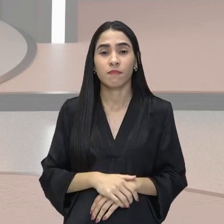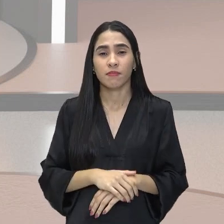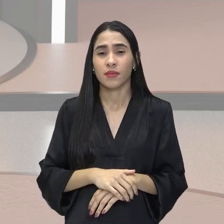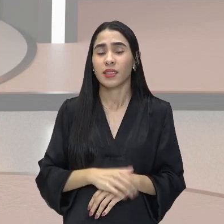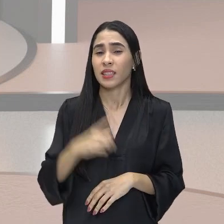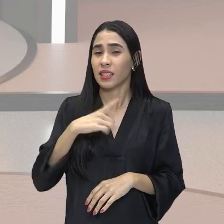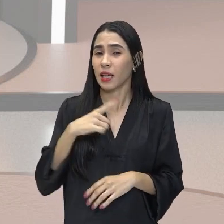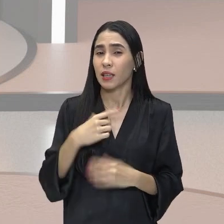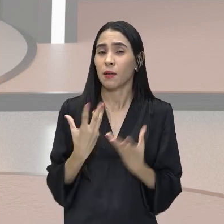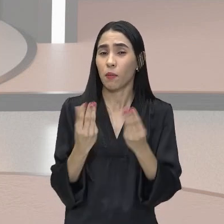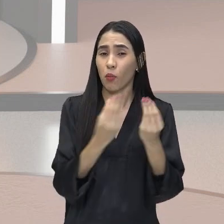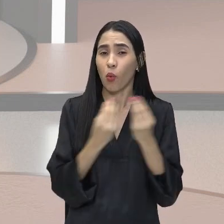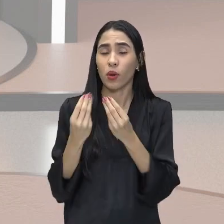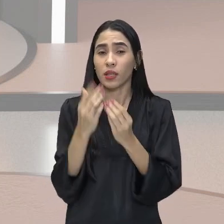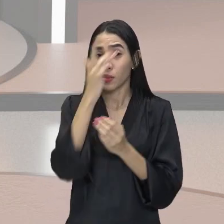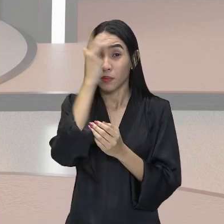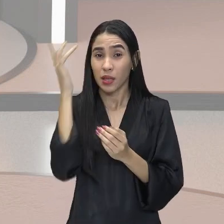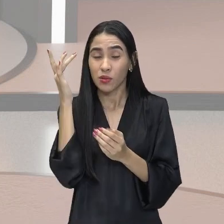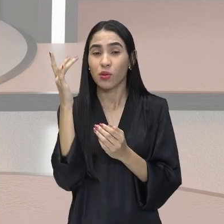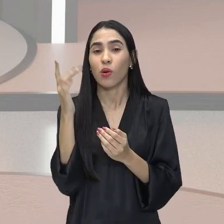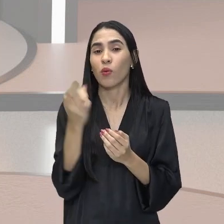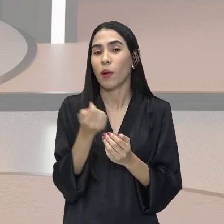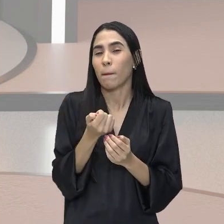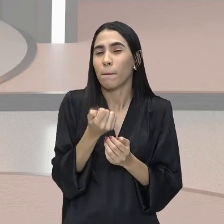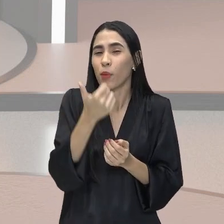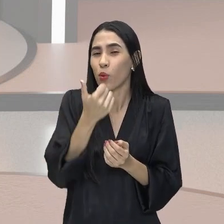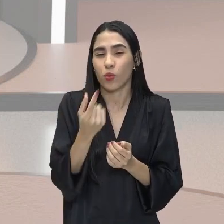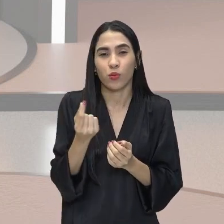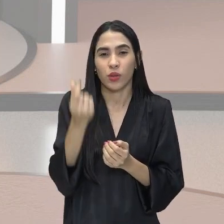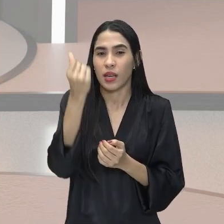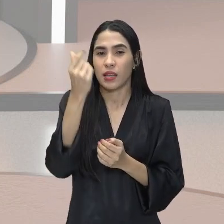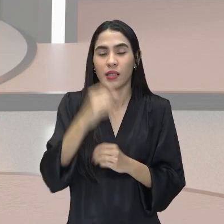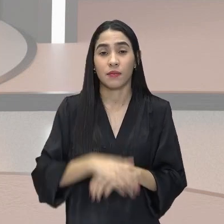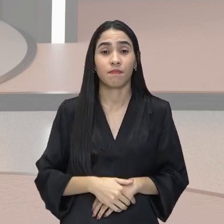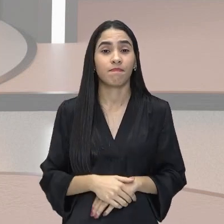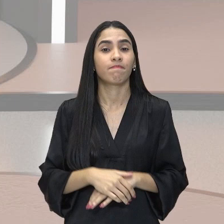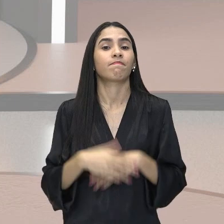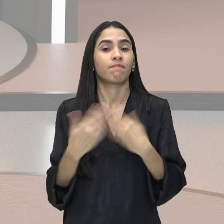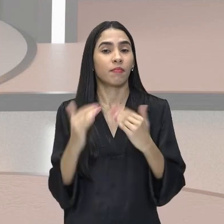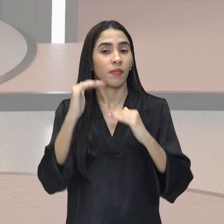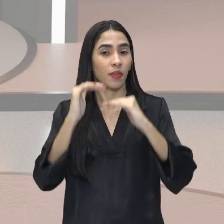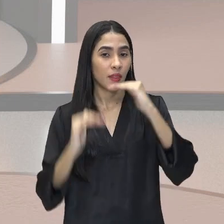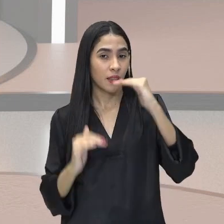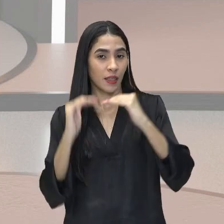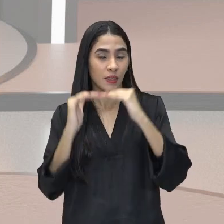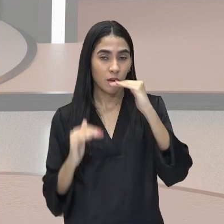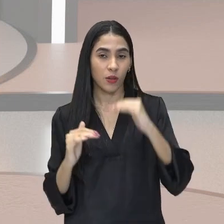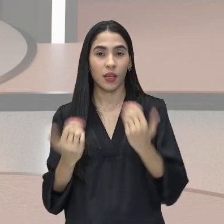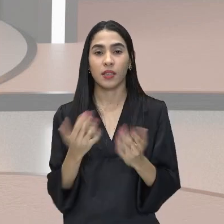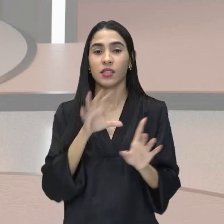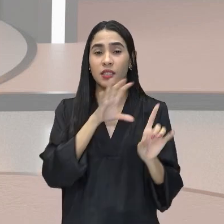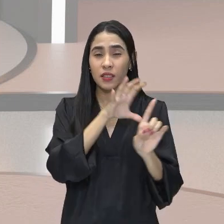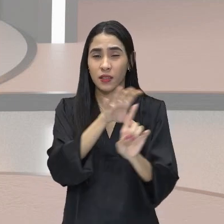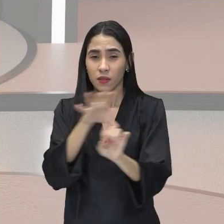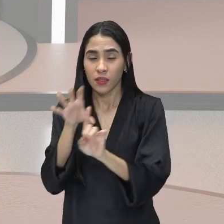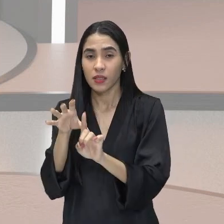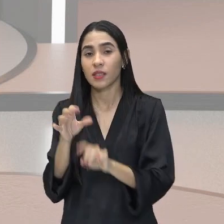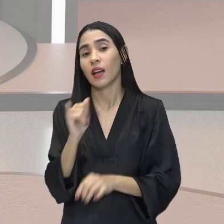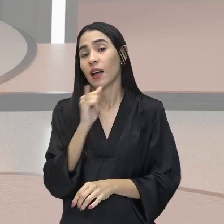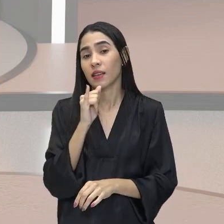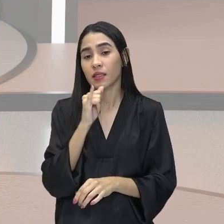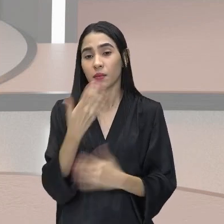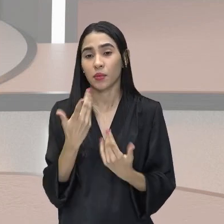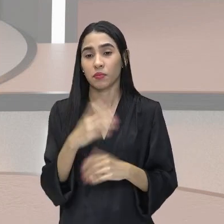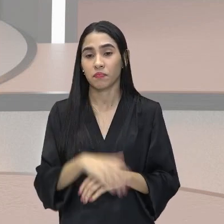e poucos com muita coisa. Olha aí essa desigualdade que se reflete, por exemplo,